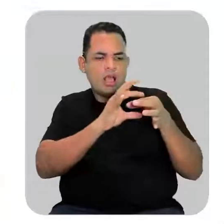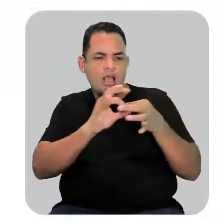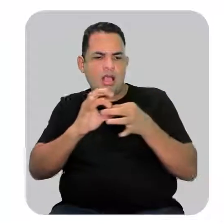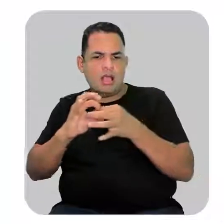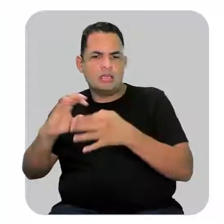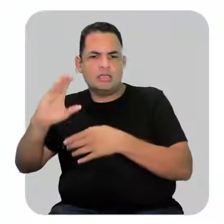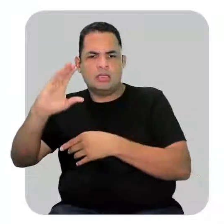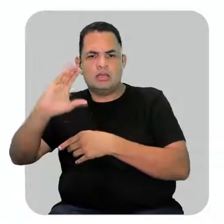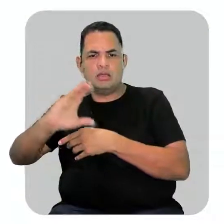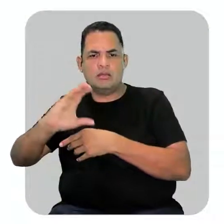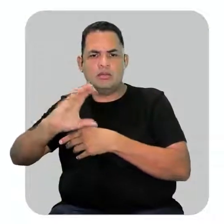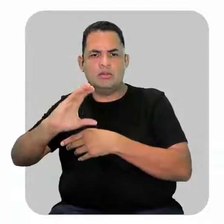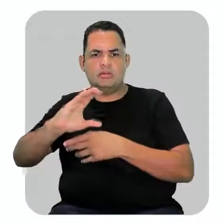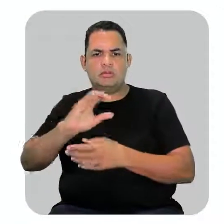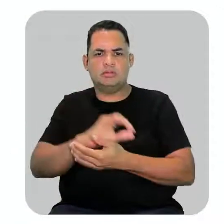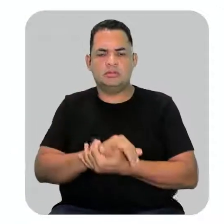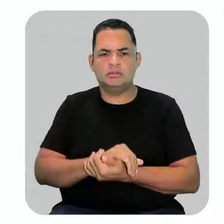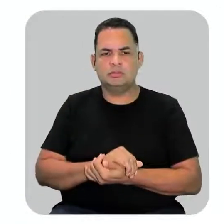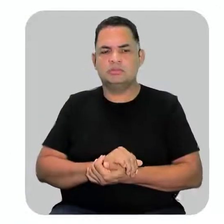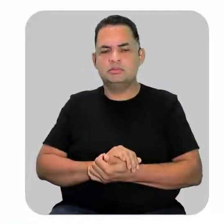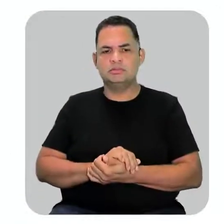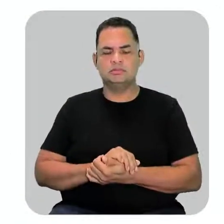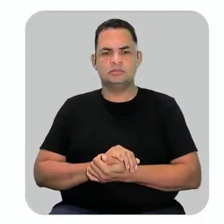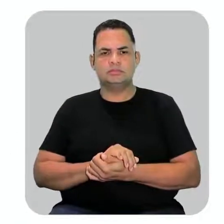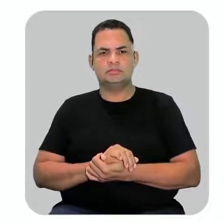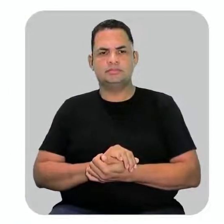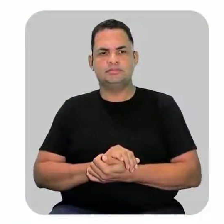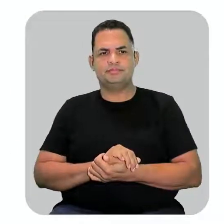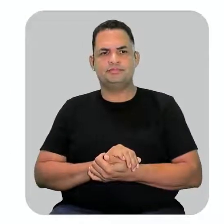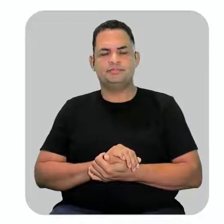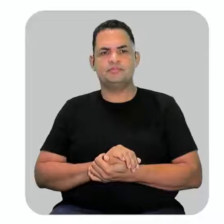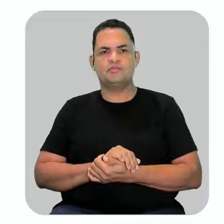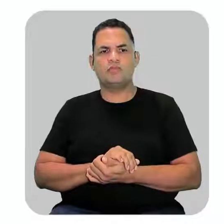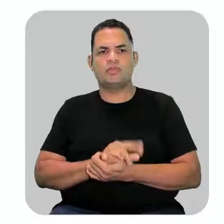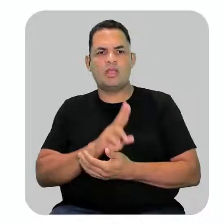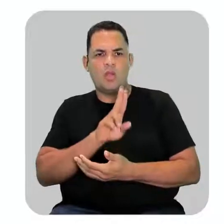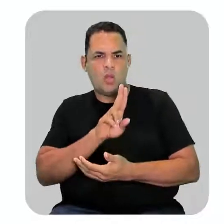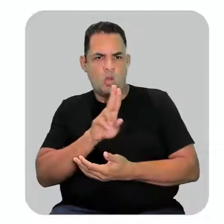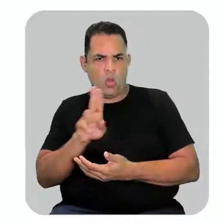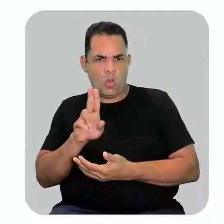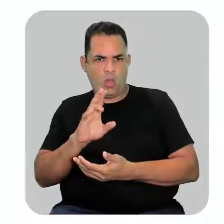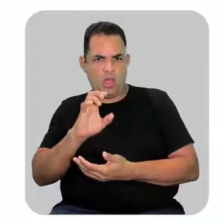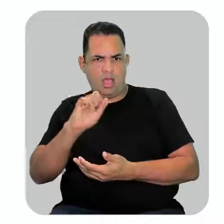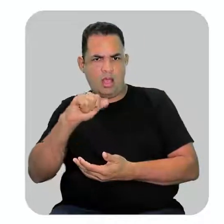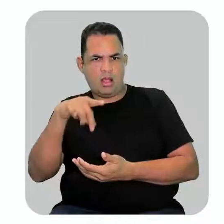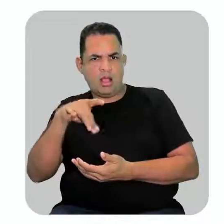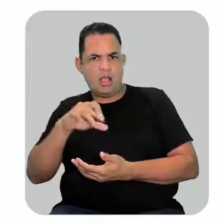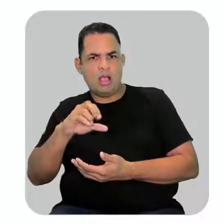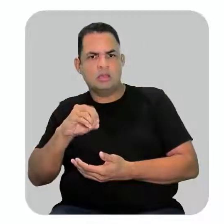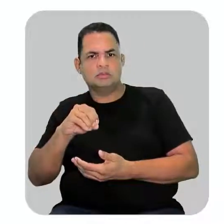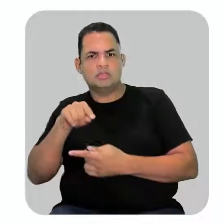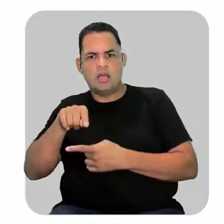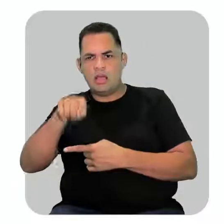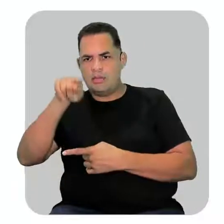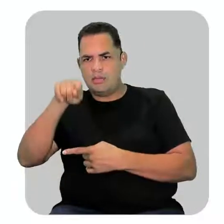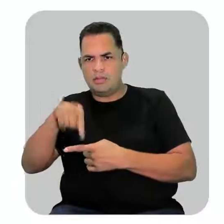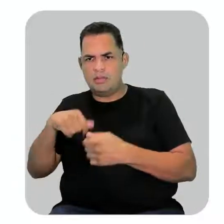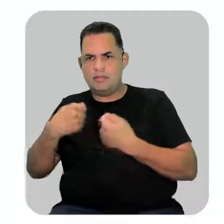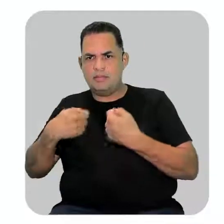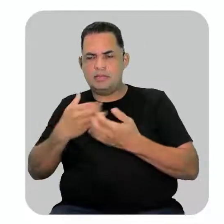Vamos ver aqui? Olha só. Para nomear os alcanos ramificados, é preciso,